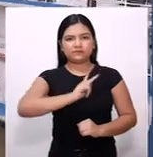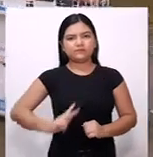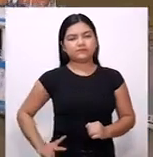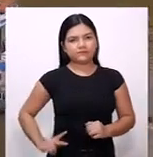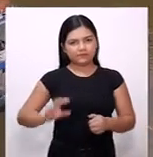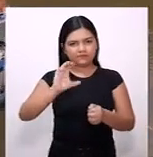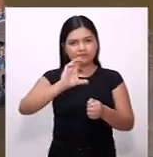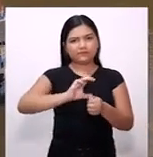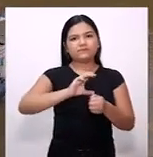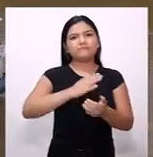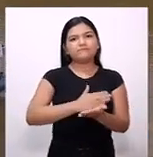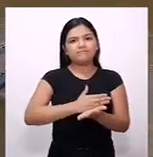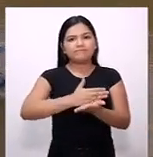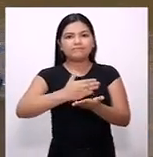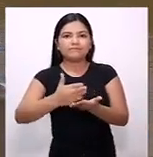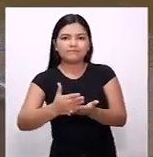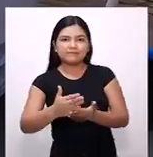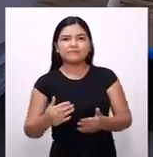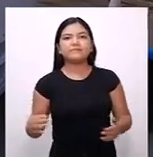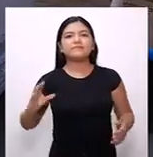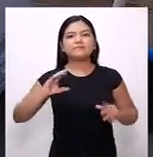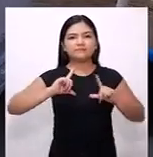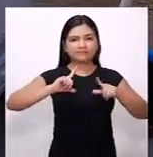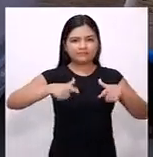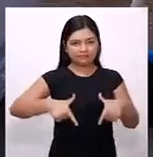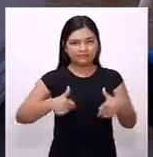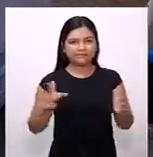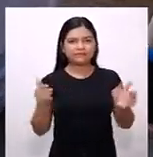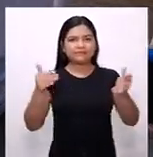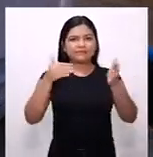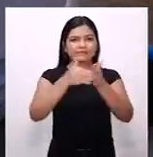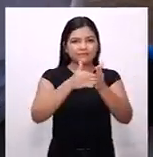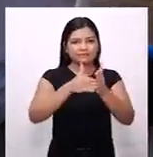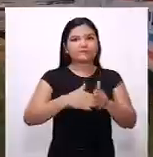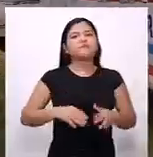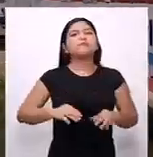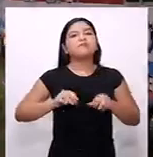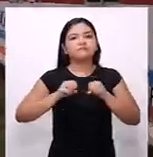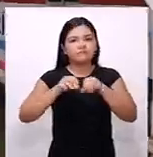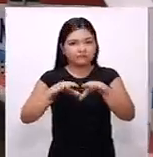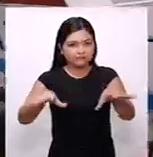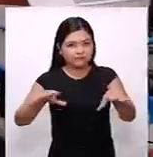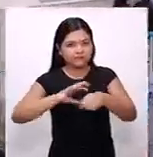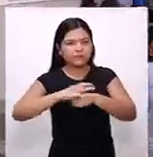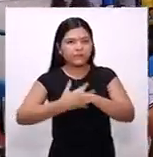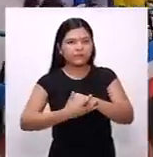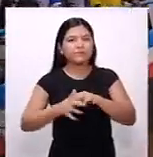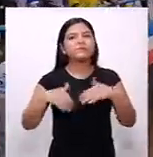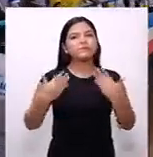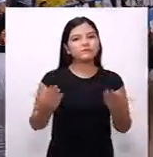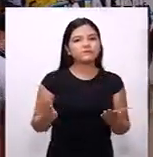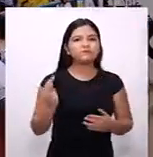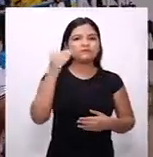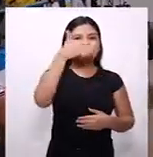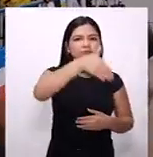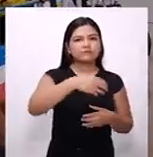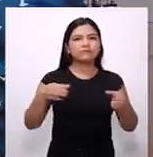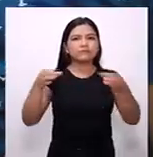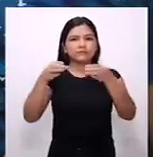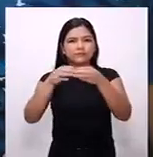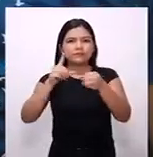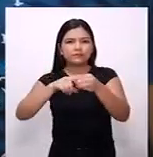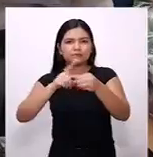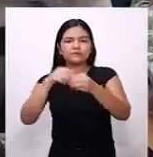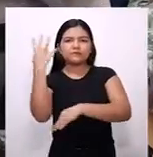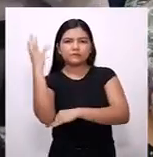A Prefeitura de Coari está dando continuidade às ações de contenção da pandemia, desta vez, nas comunidades ribeirinhas. A